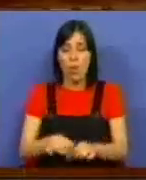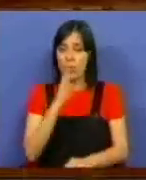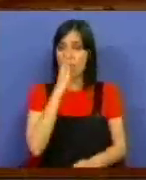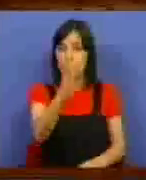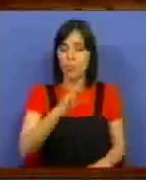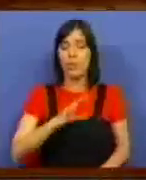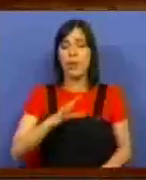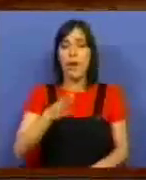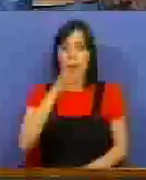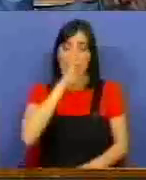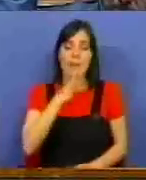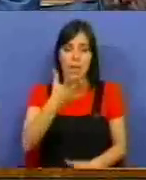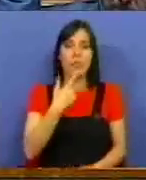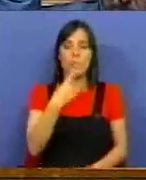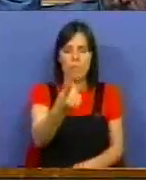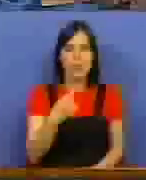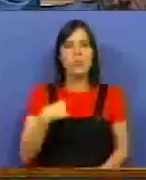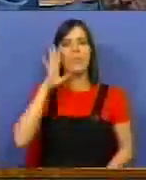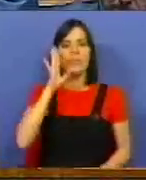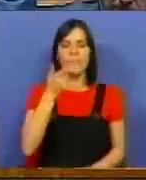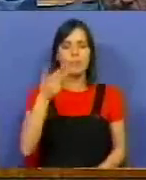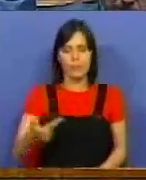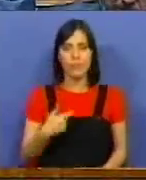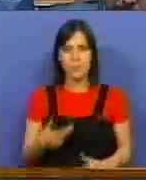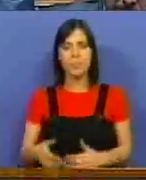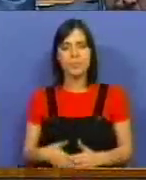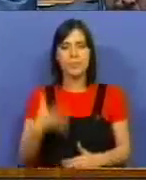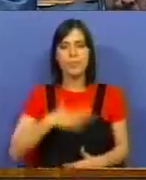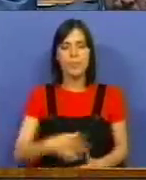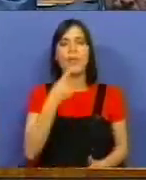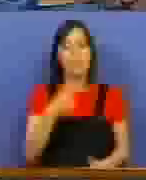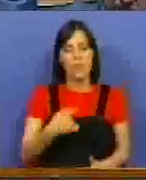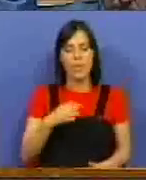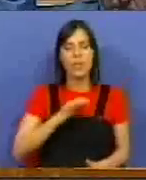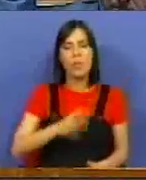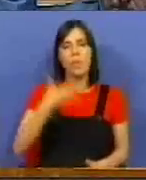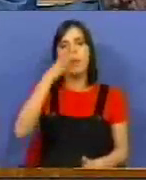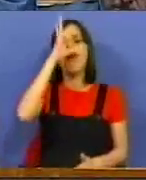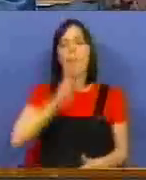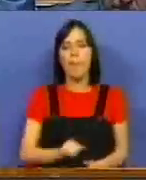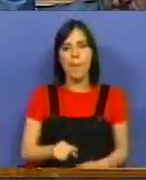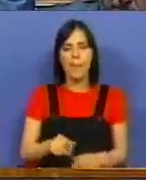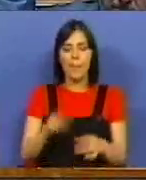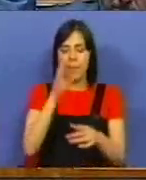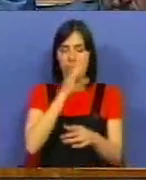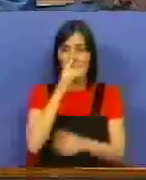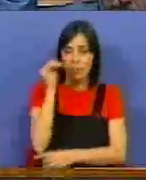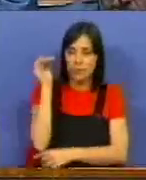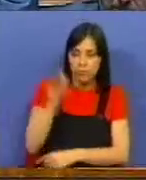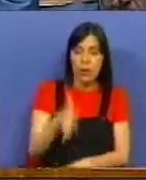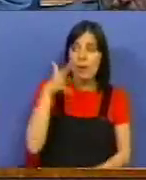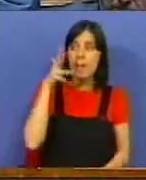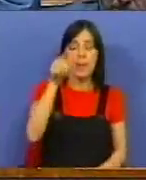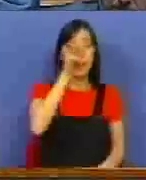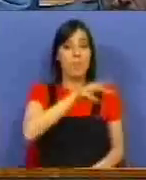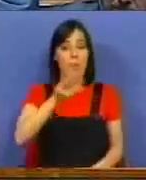que eu quero fazer uma pergunta porque sei que me vai responder. Quer que me diga, Sr. Primeiro-Ministro, se com uma derrapagem de mil